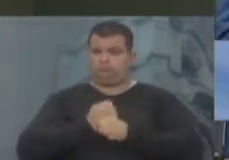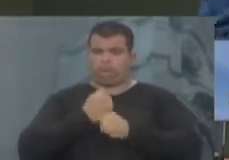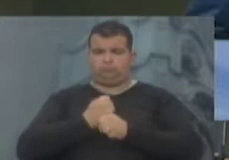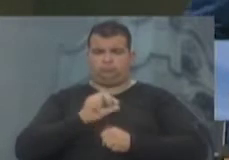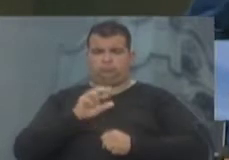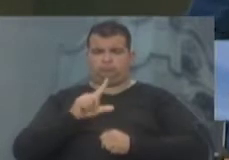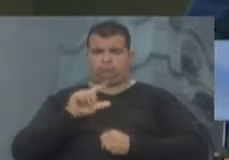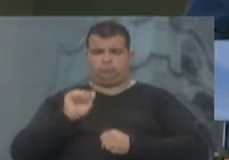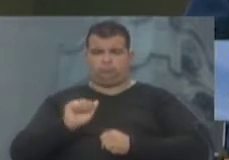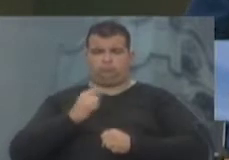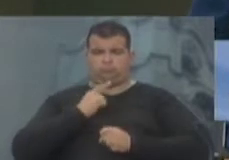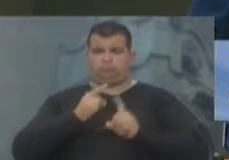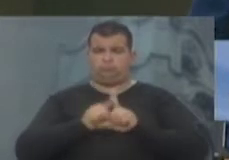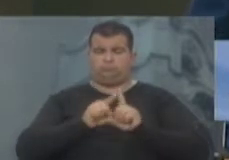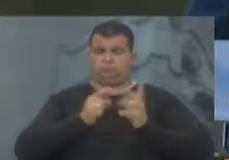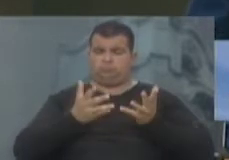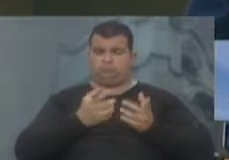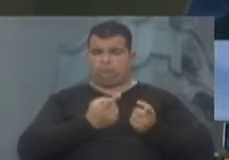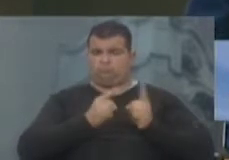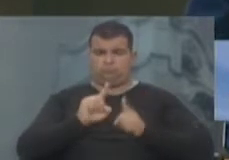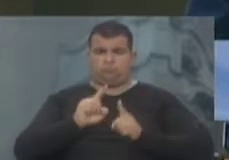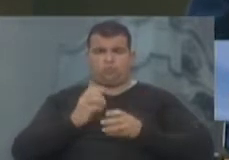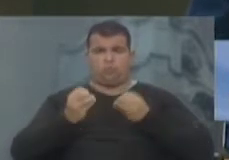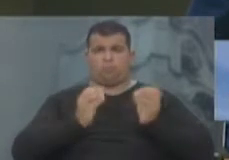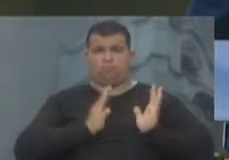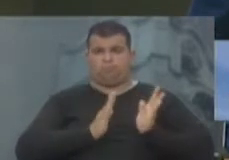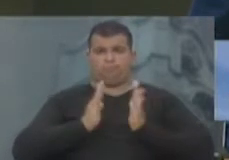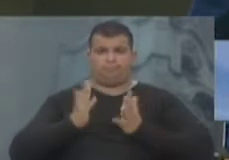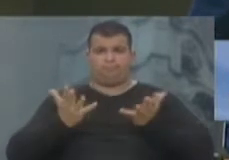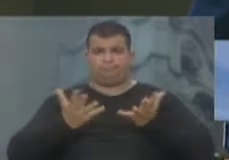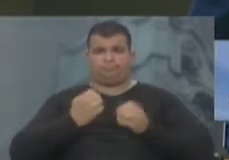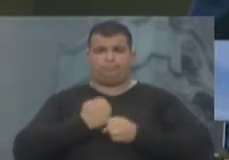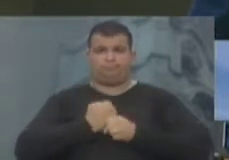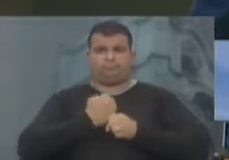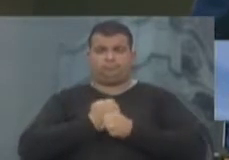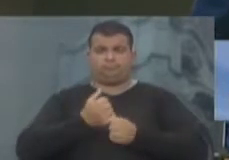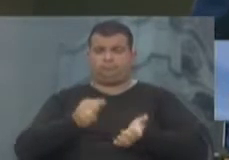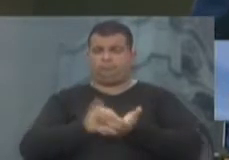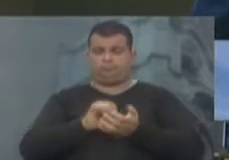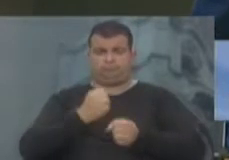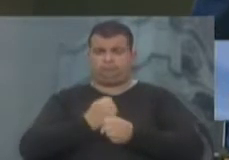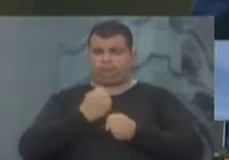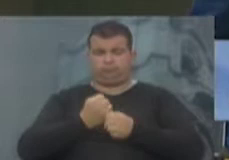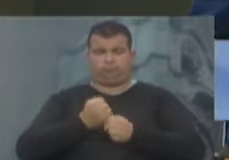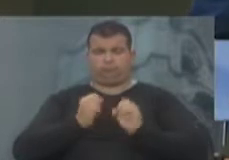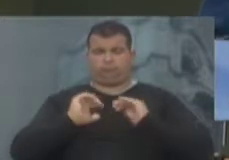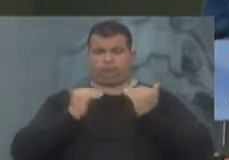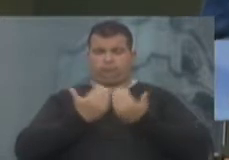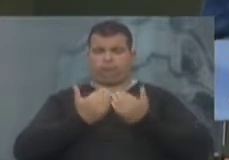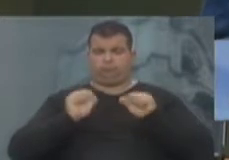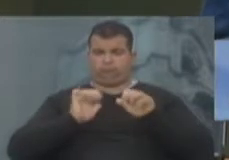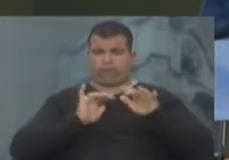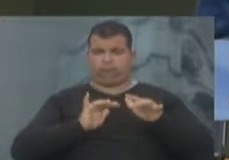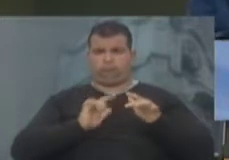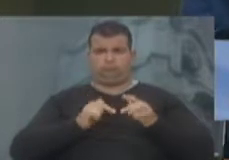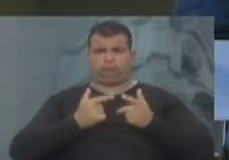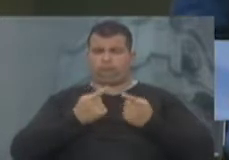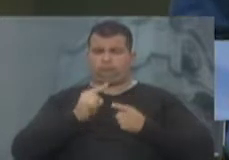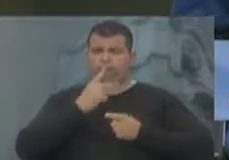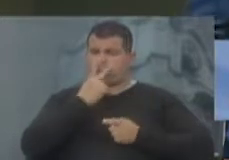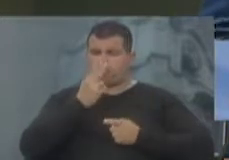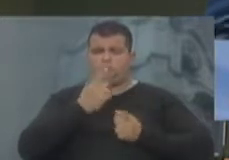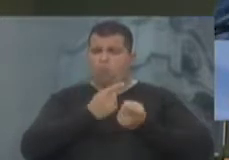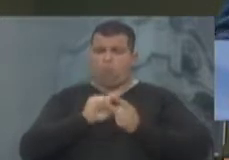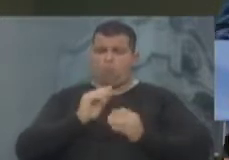agora se colocam contra a forma com que estamos adotando aí a construção do centro de eventos. É uma agenda totalmente anti